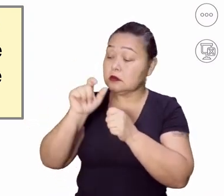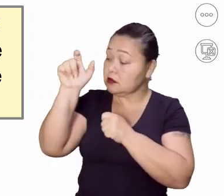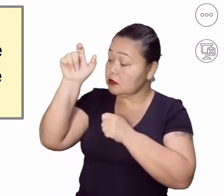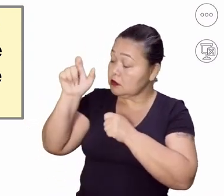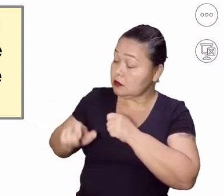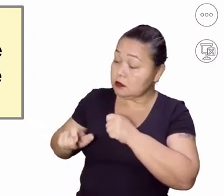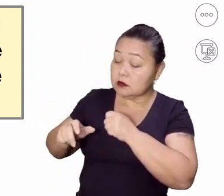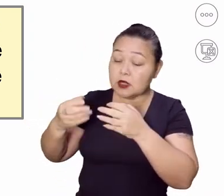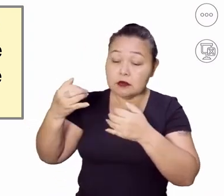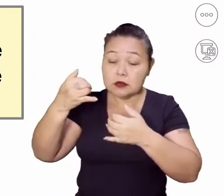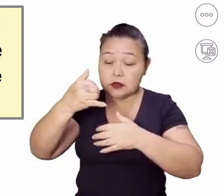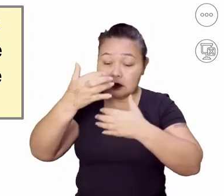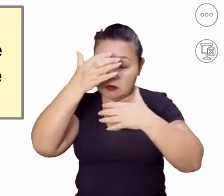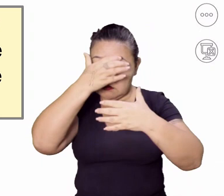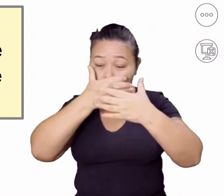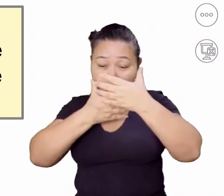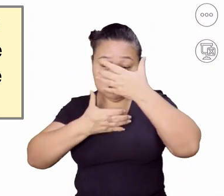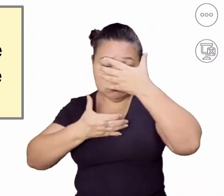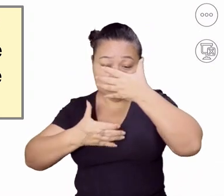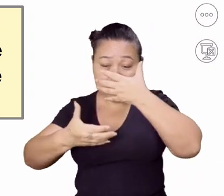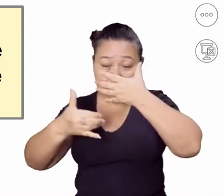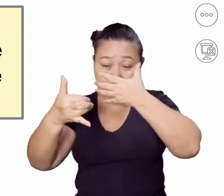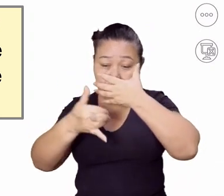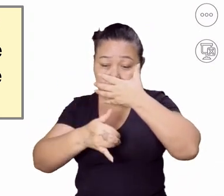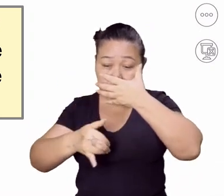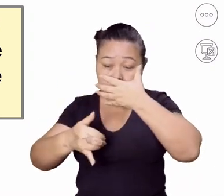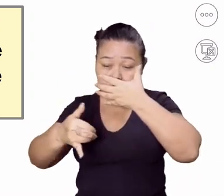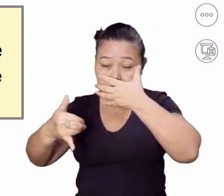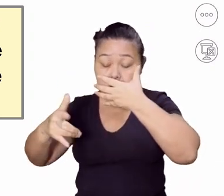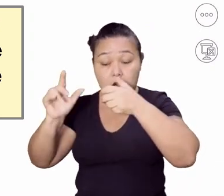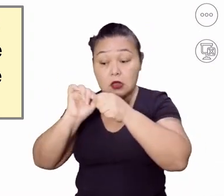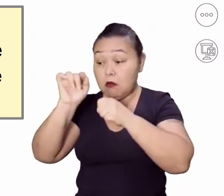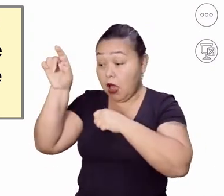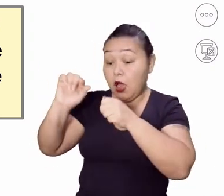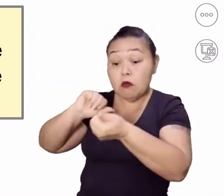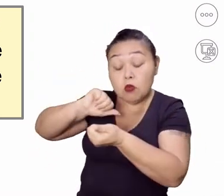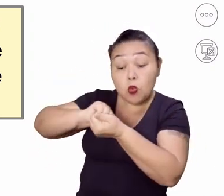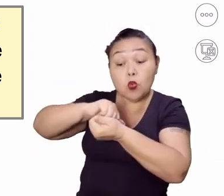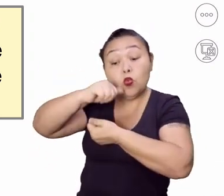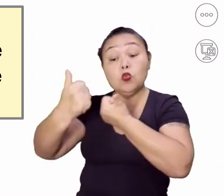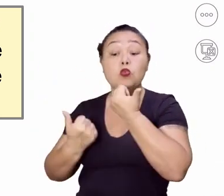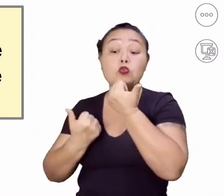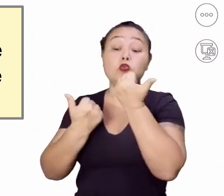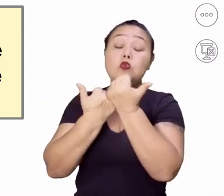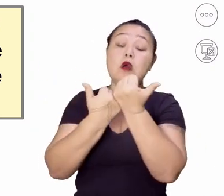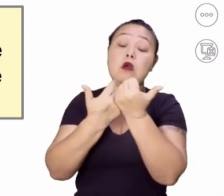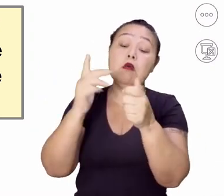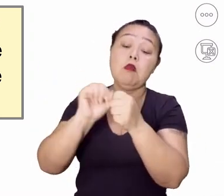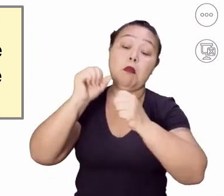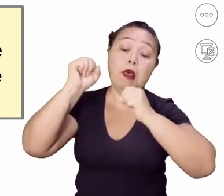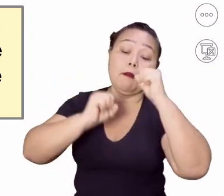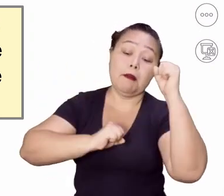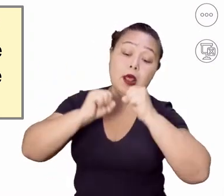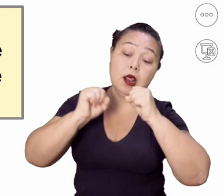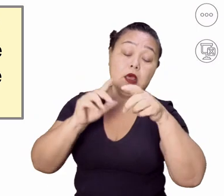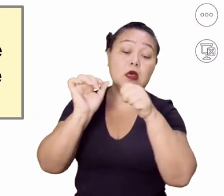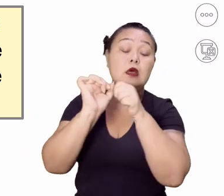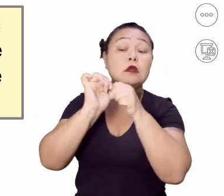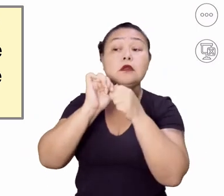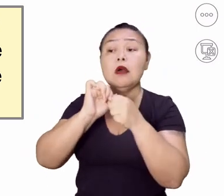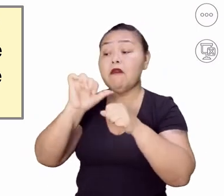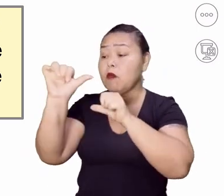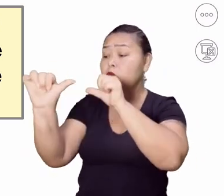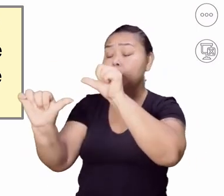vai acabar, se tem uma máquina que faz sozinha, né? Então, tudo isso vai modificando todo o